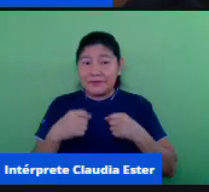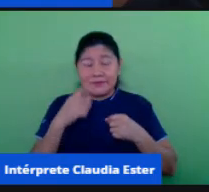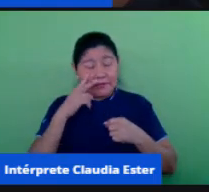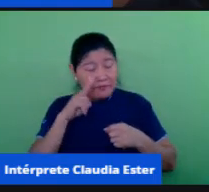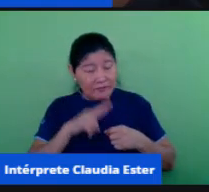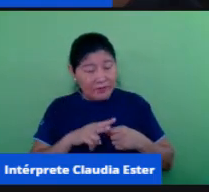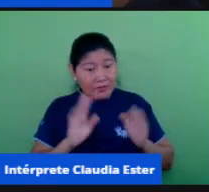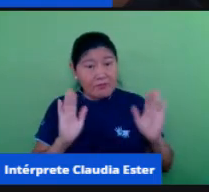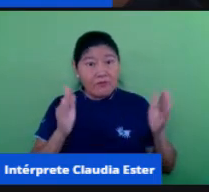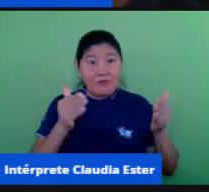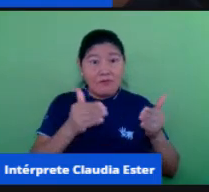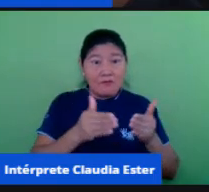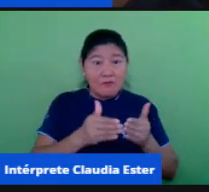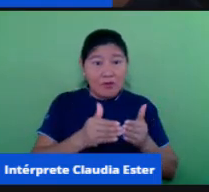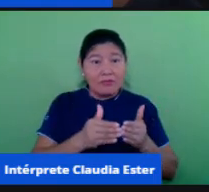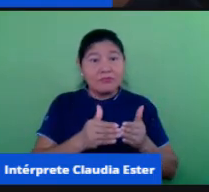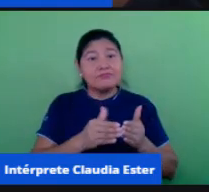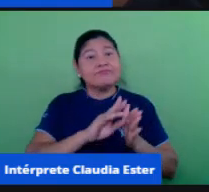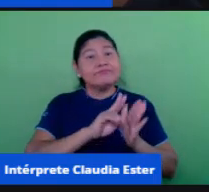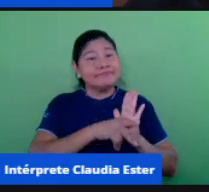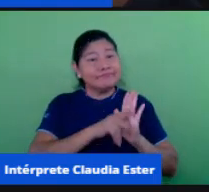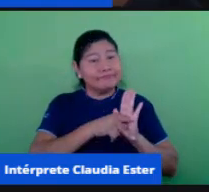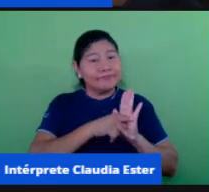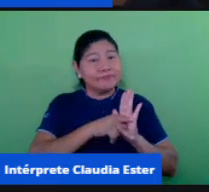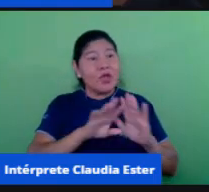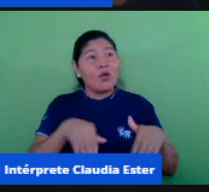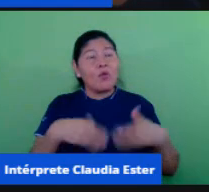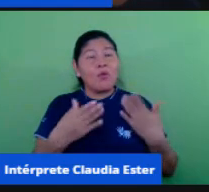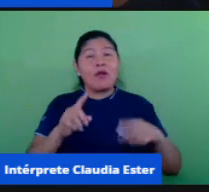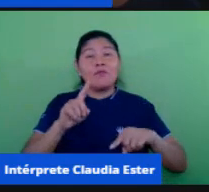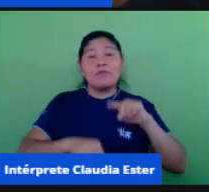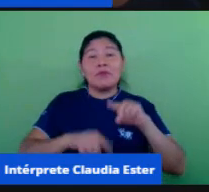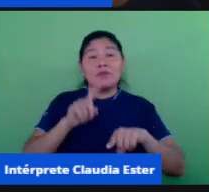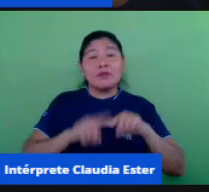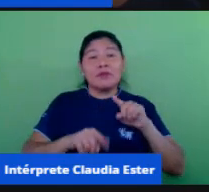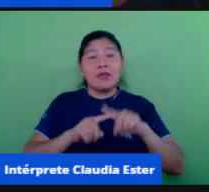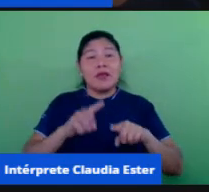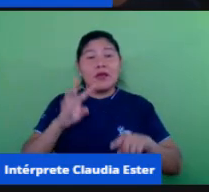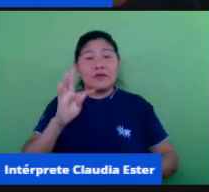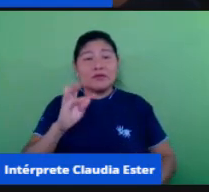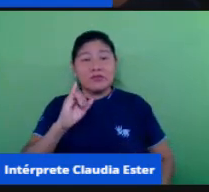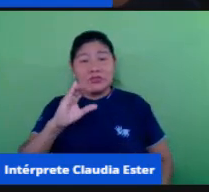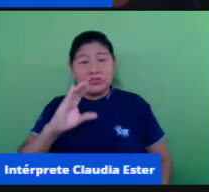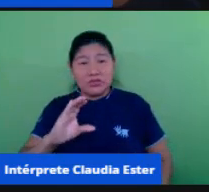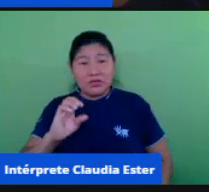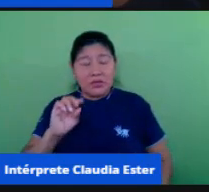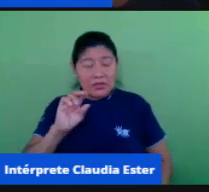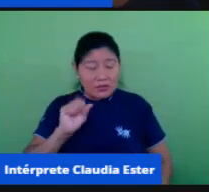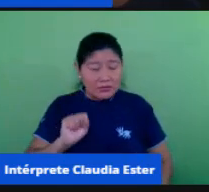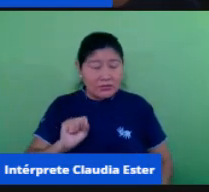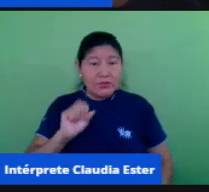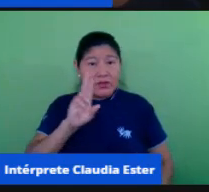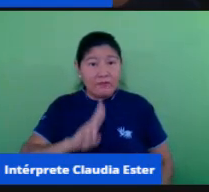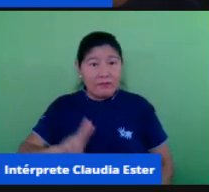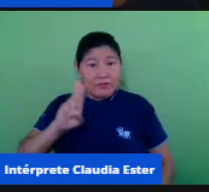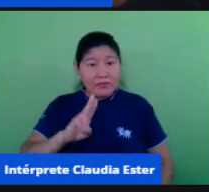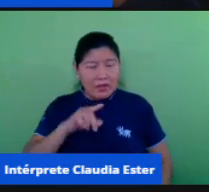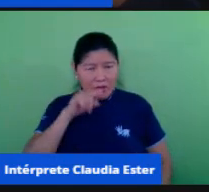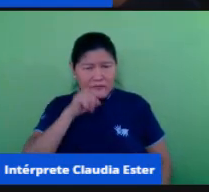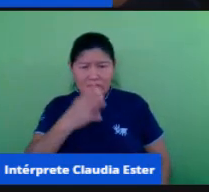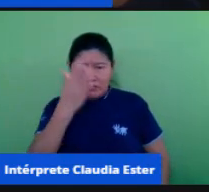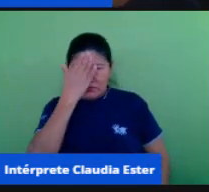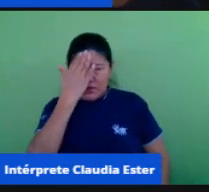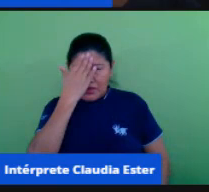saber qual a ferramenta que ele vai usar né o tipo de aluno que eu tenho conhecer a realidade do seu aluno